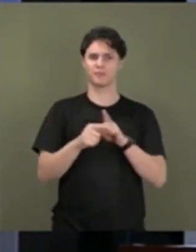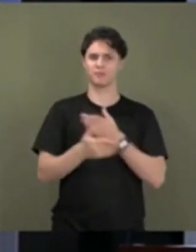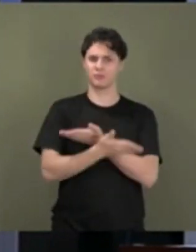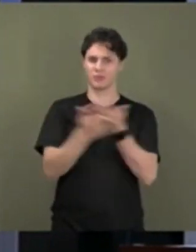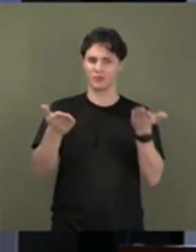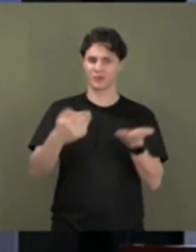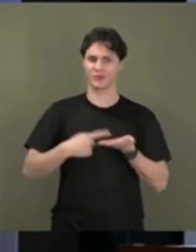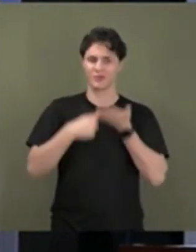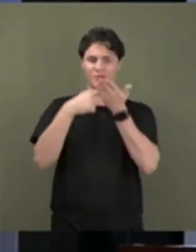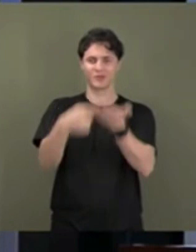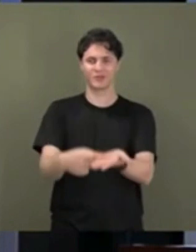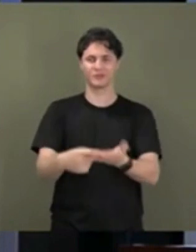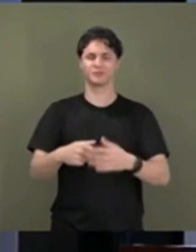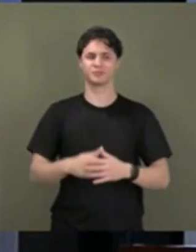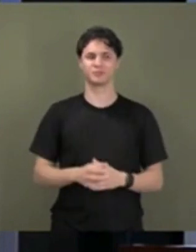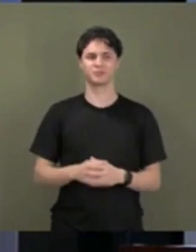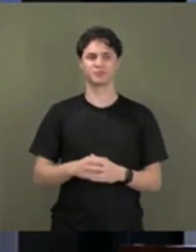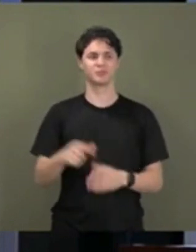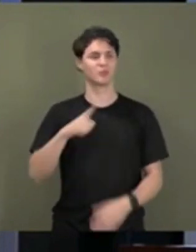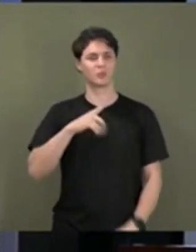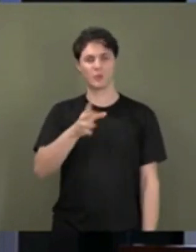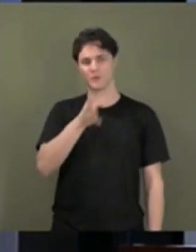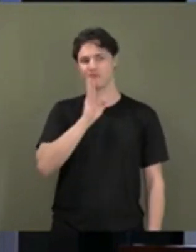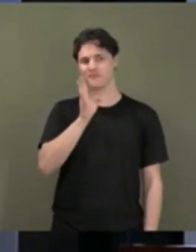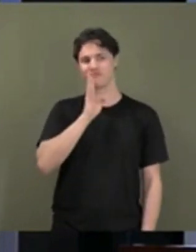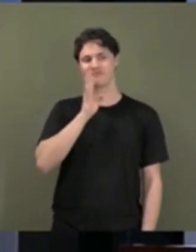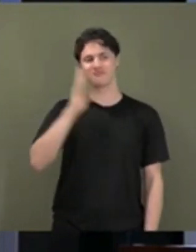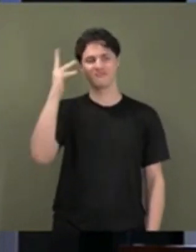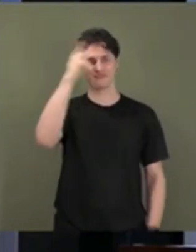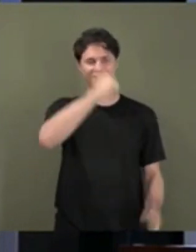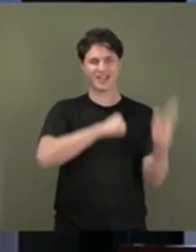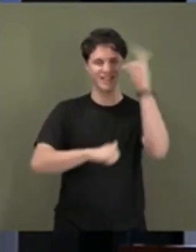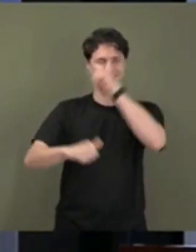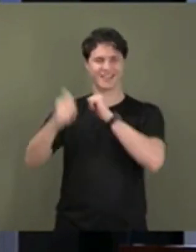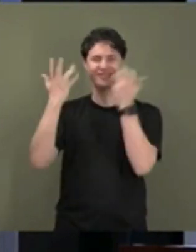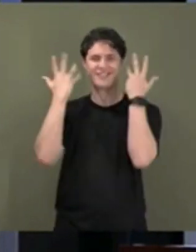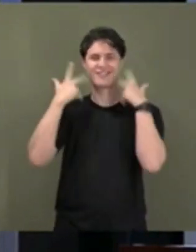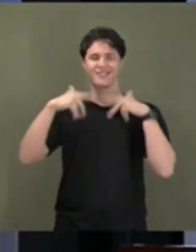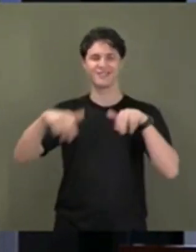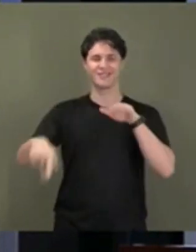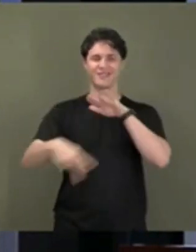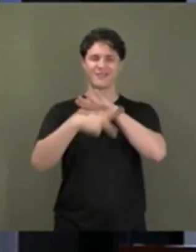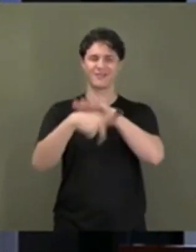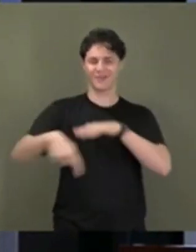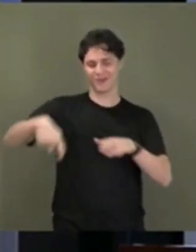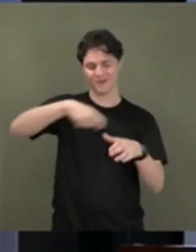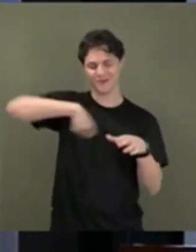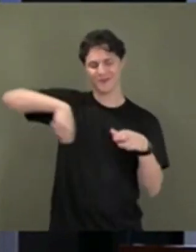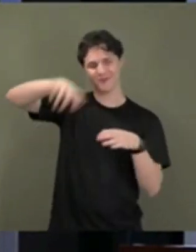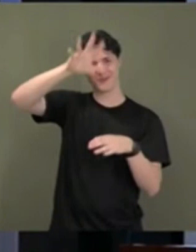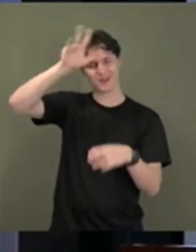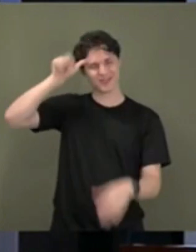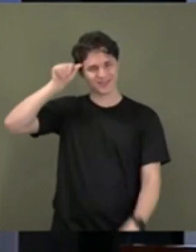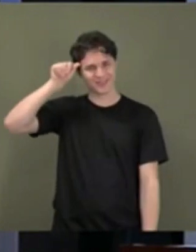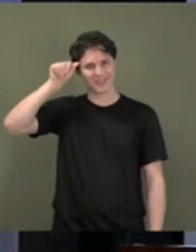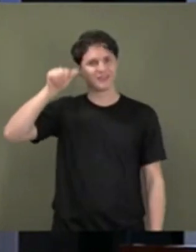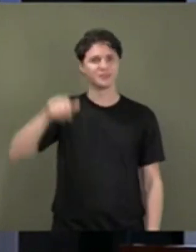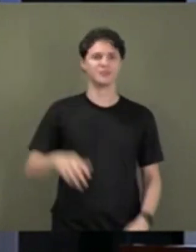convidados para conhecer as belezas naturais, a culinária amazônica.